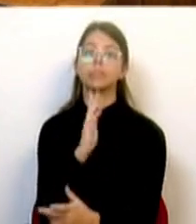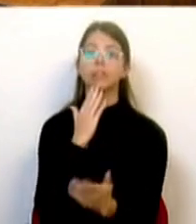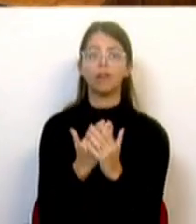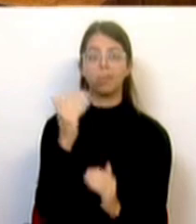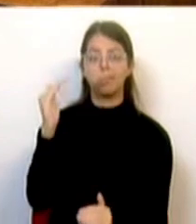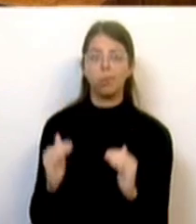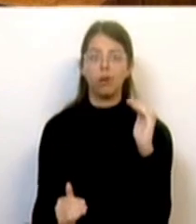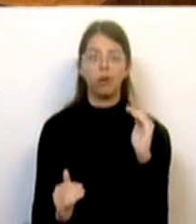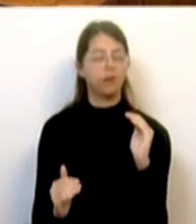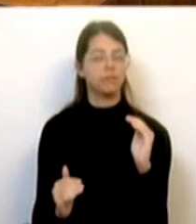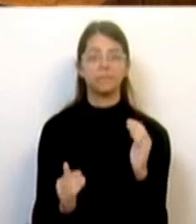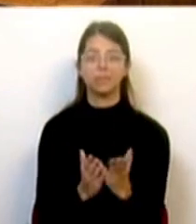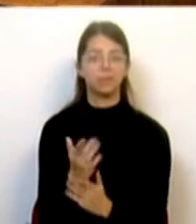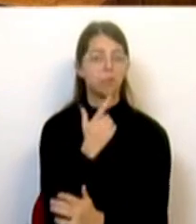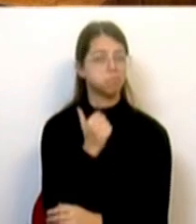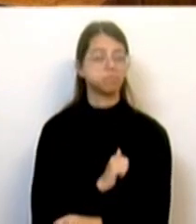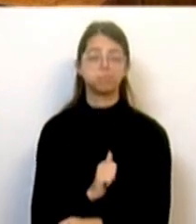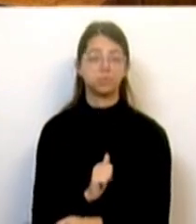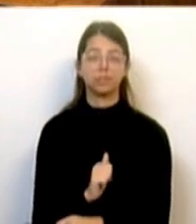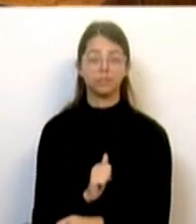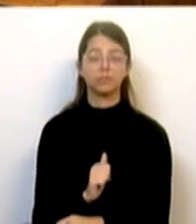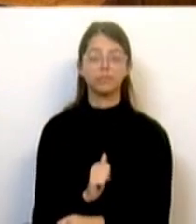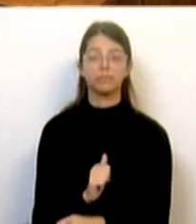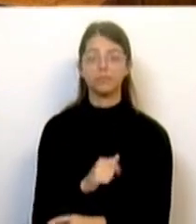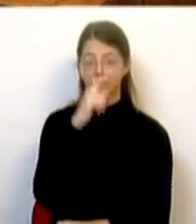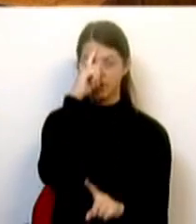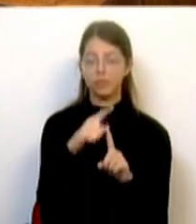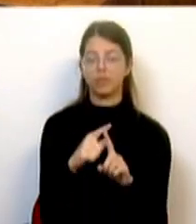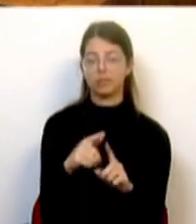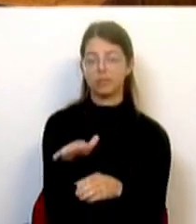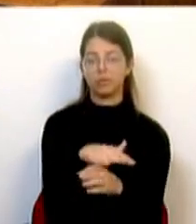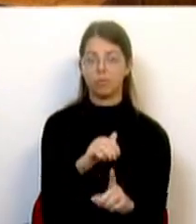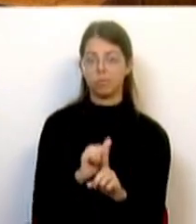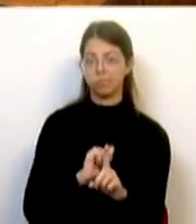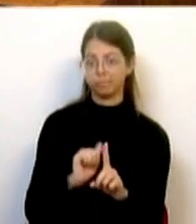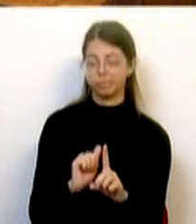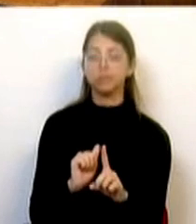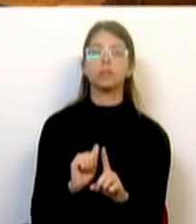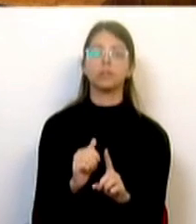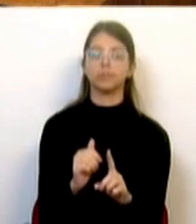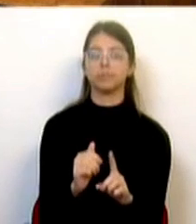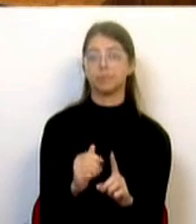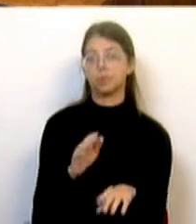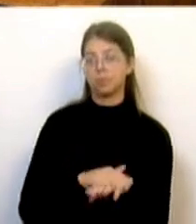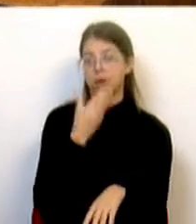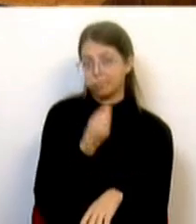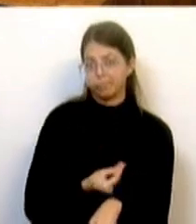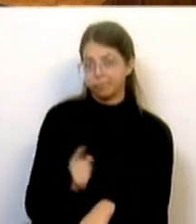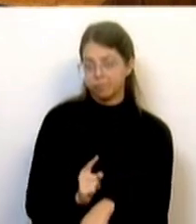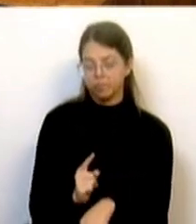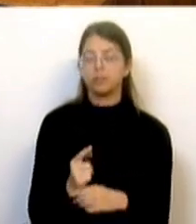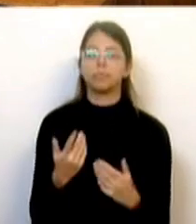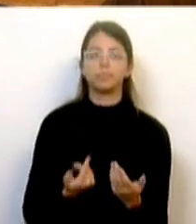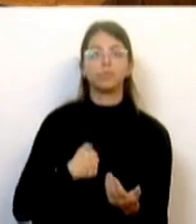desigualdade que não pode persistir. Para corrigir esta situação, que é injusta, apresentámos uma